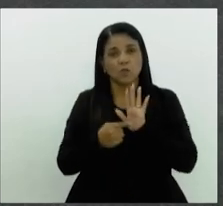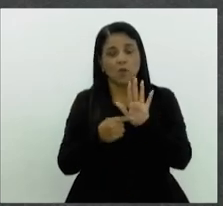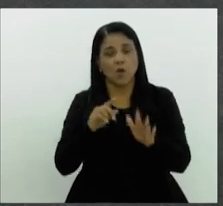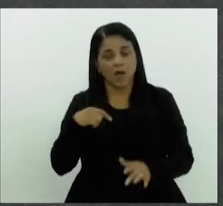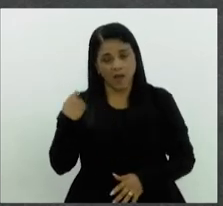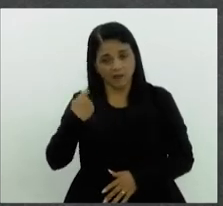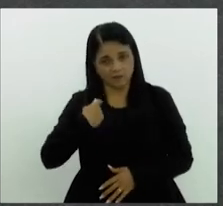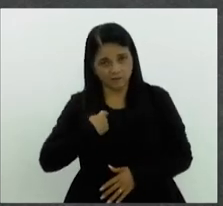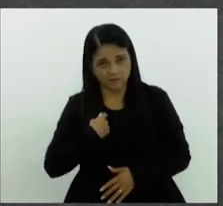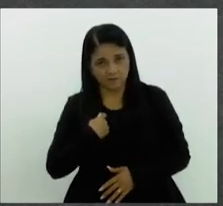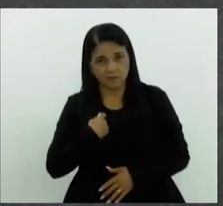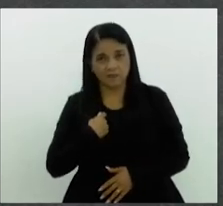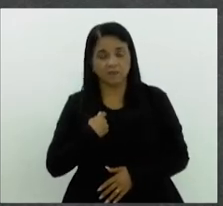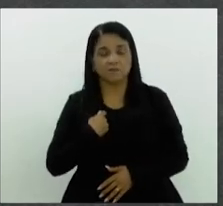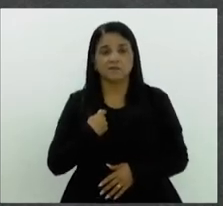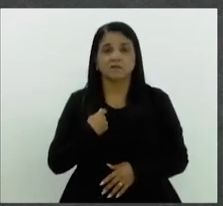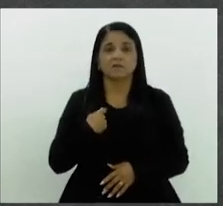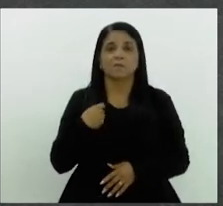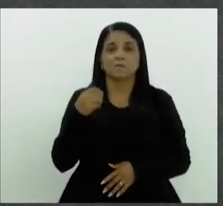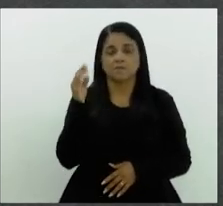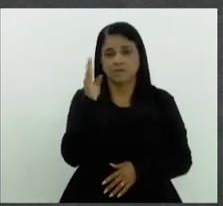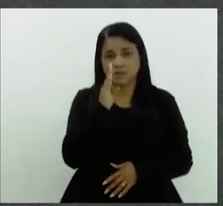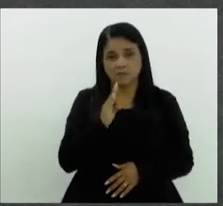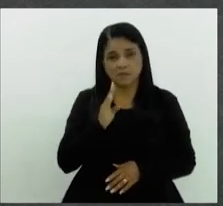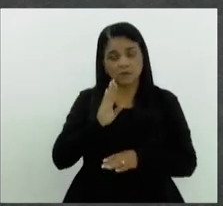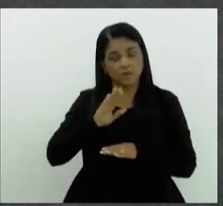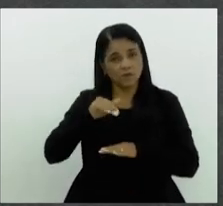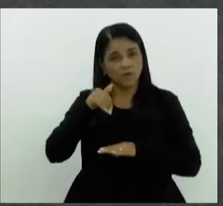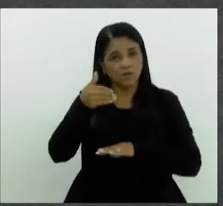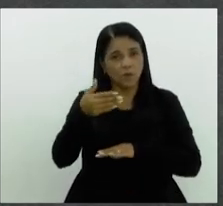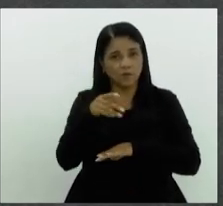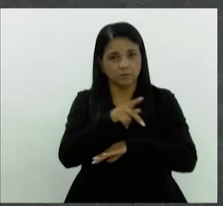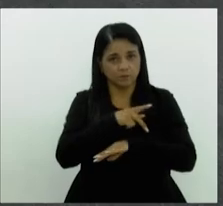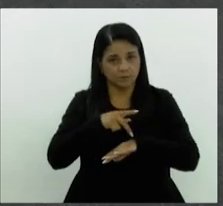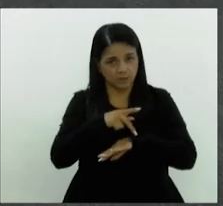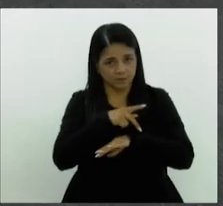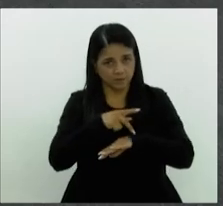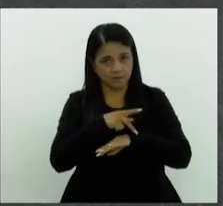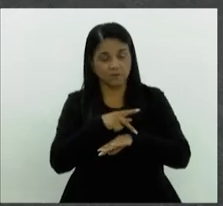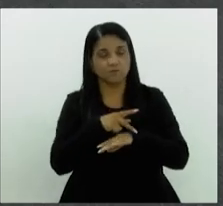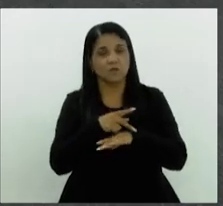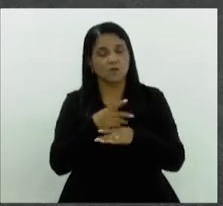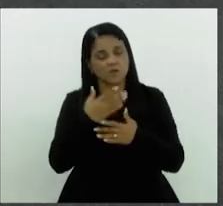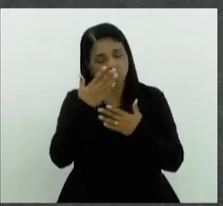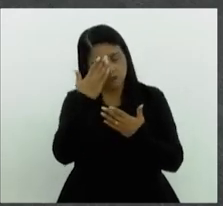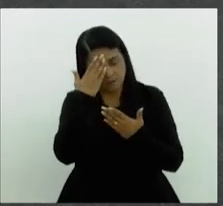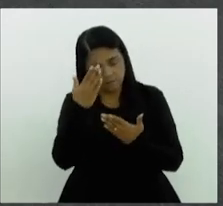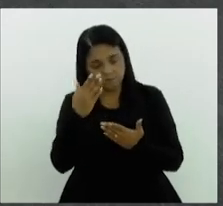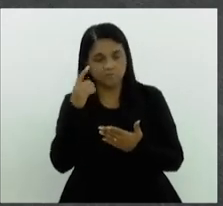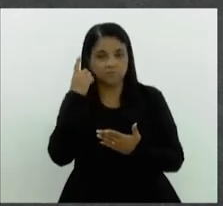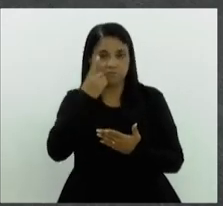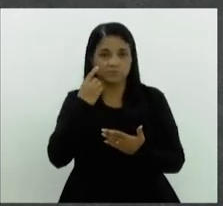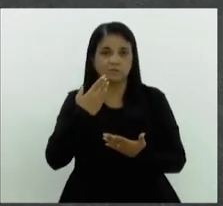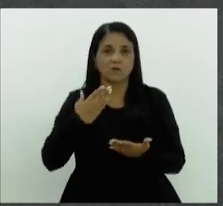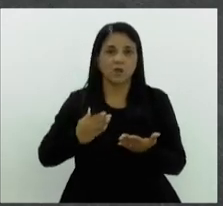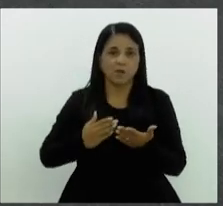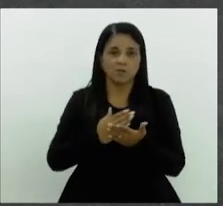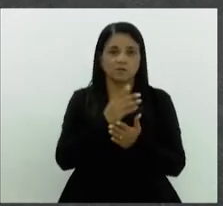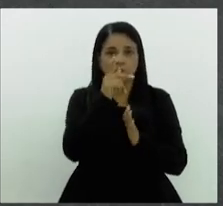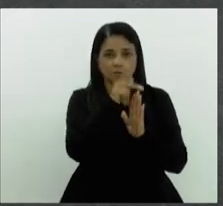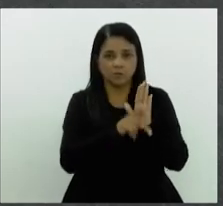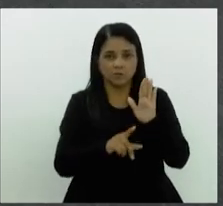nacionais quanto internacionais. Então, eu agradeço aos deputados pela aprovação desse projeto de lei que